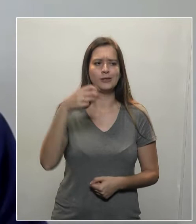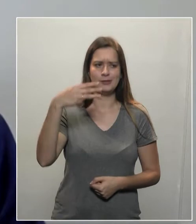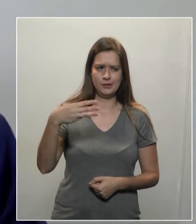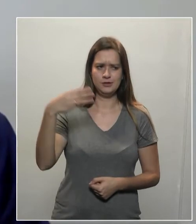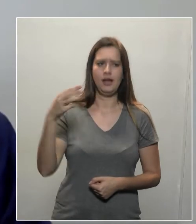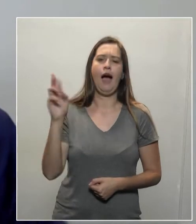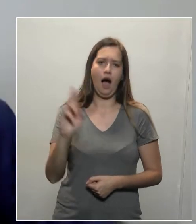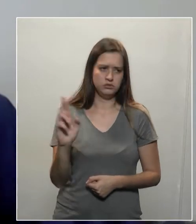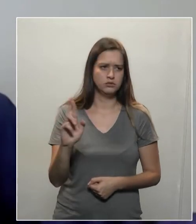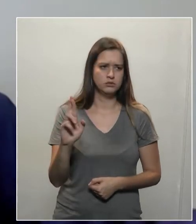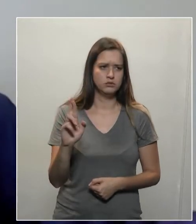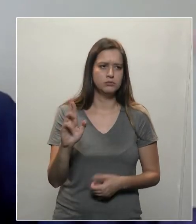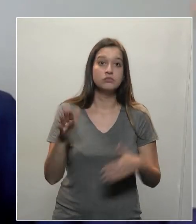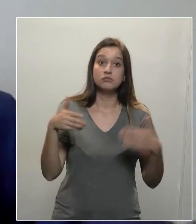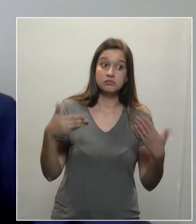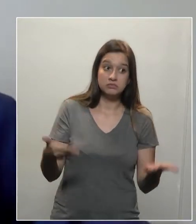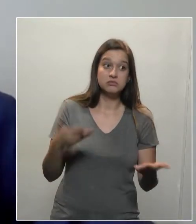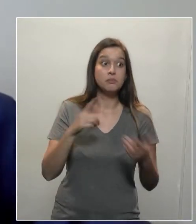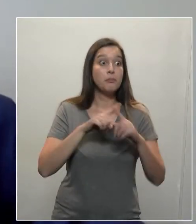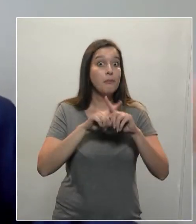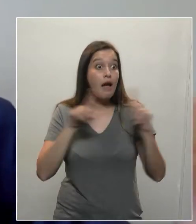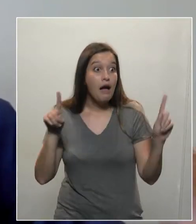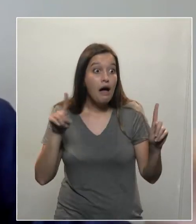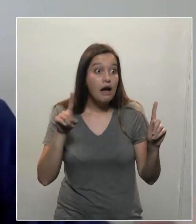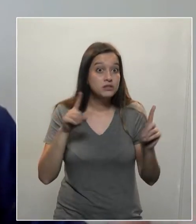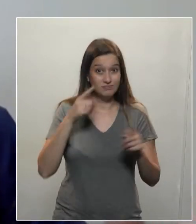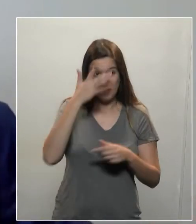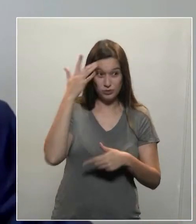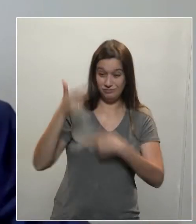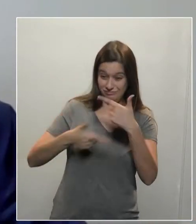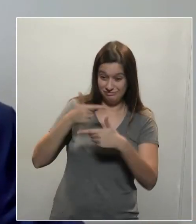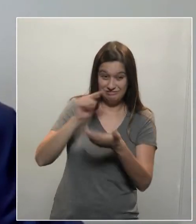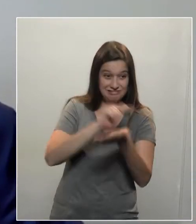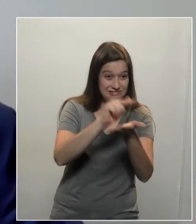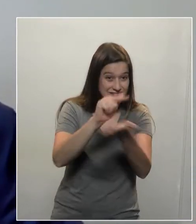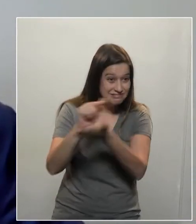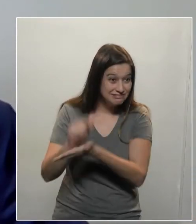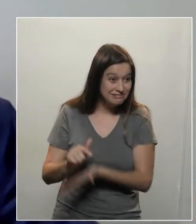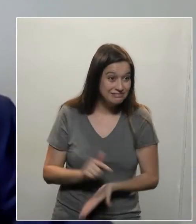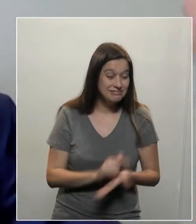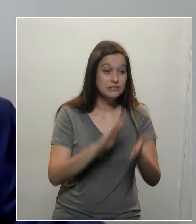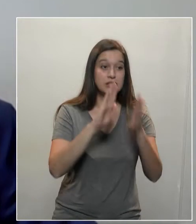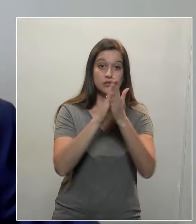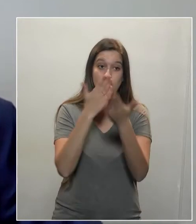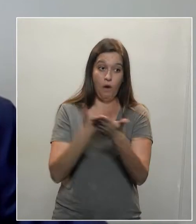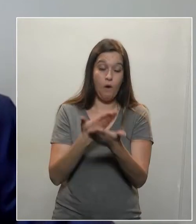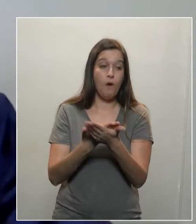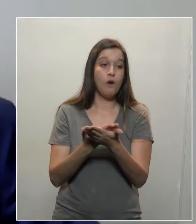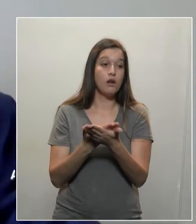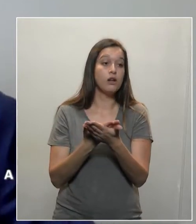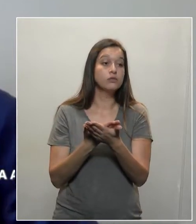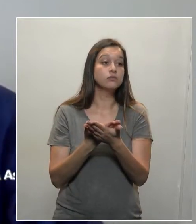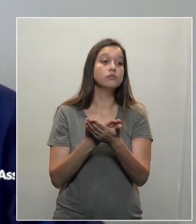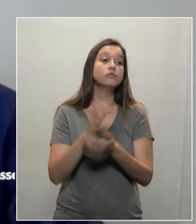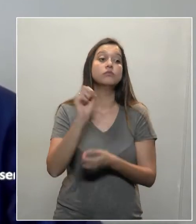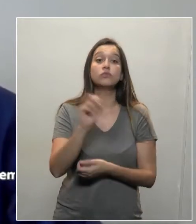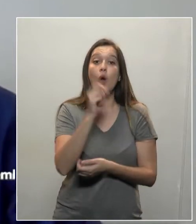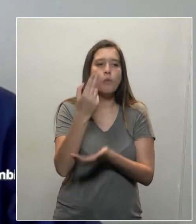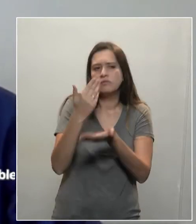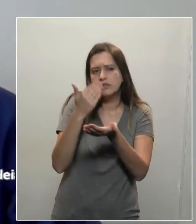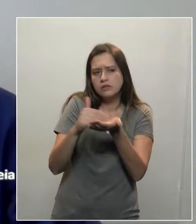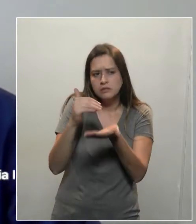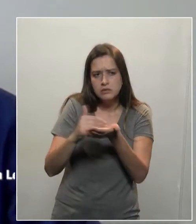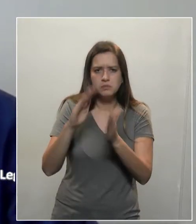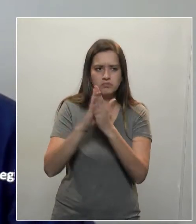público, agente educacional 1 e agente de apoio, recebe R$.306